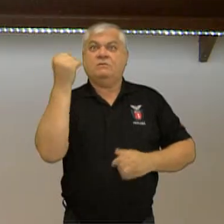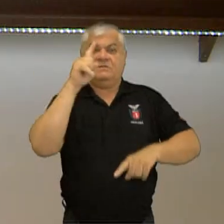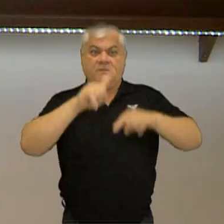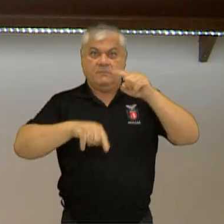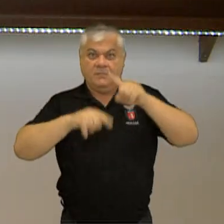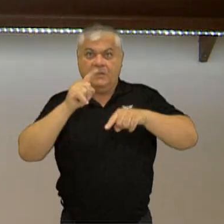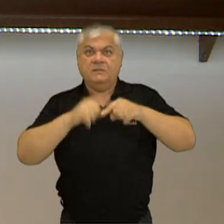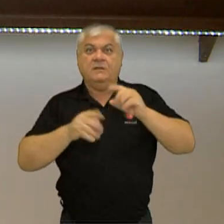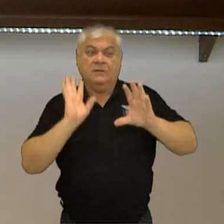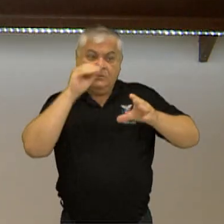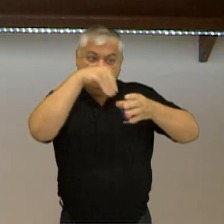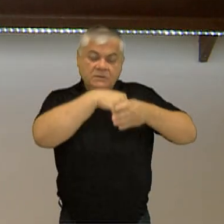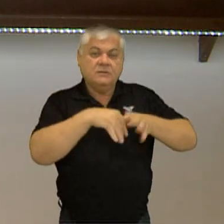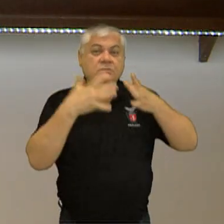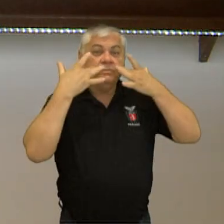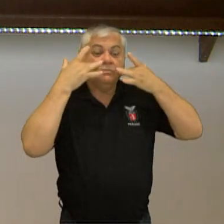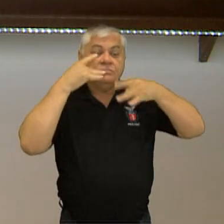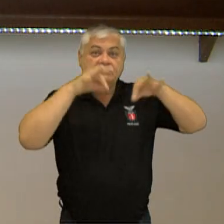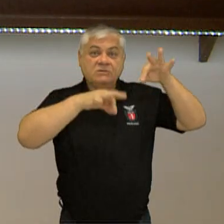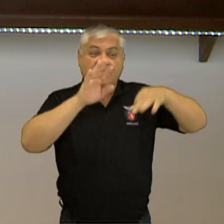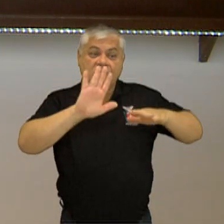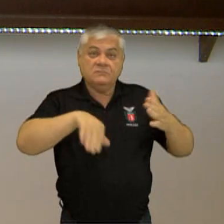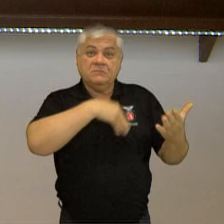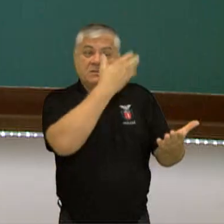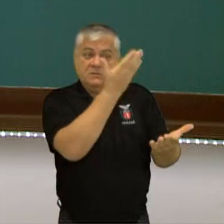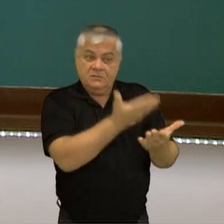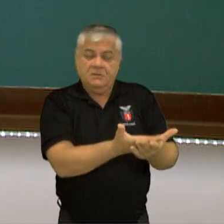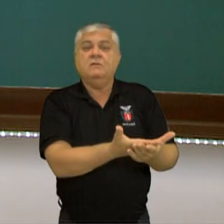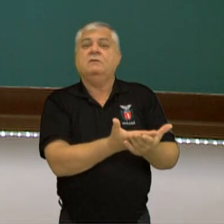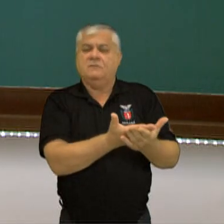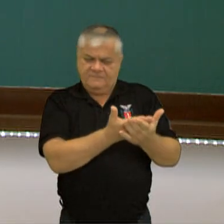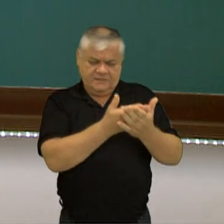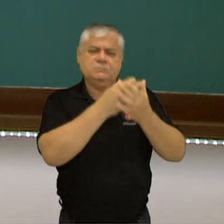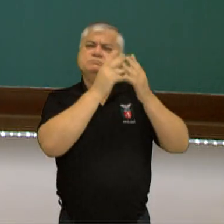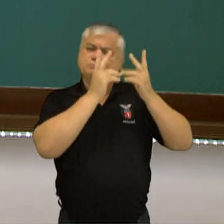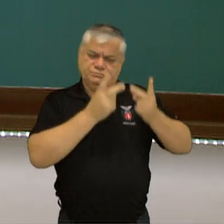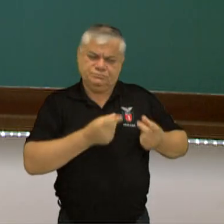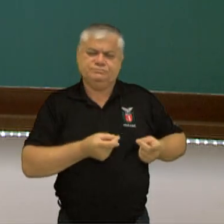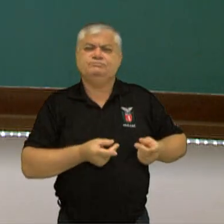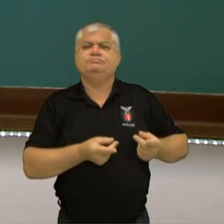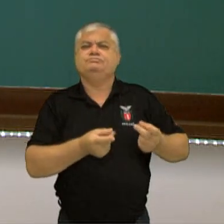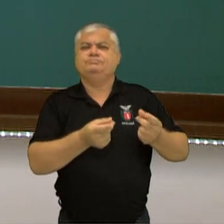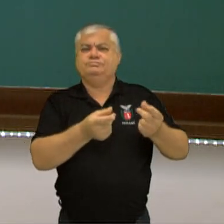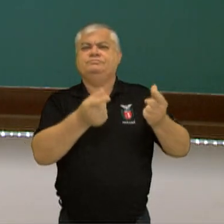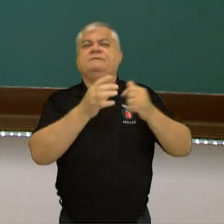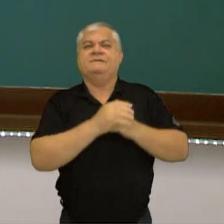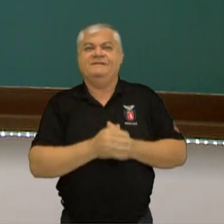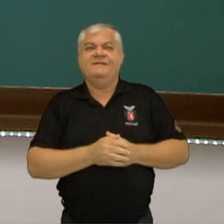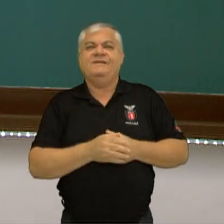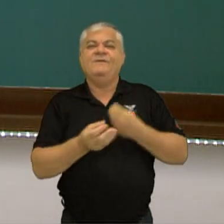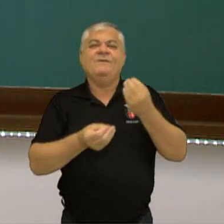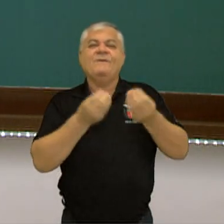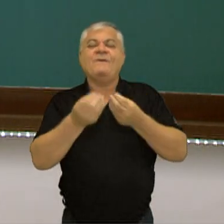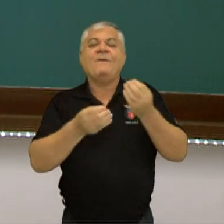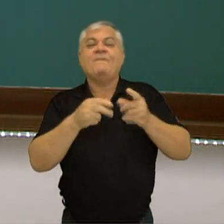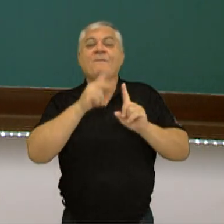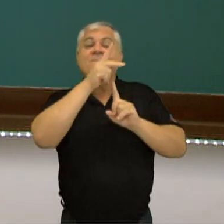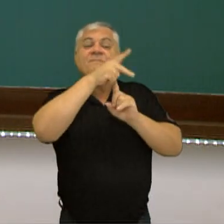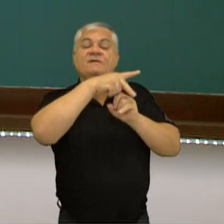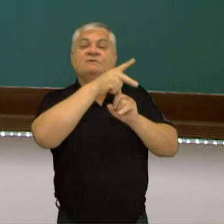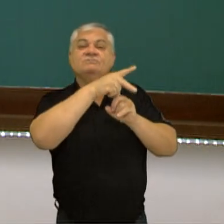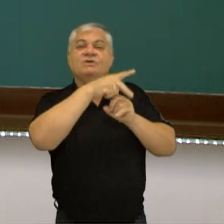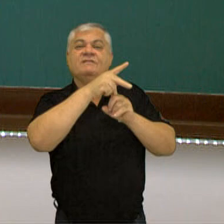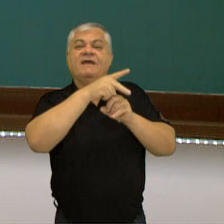de todo o teatro até hoje e, com certeza, vai funcionar e funcionam como personagens,